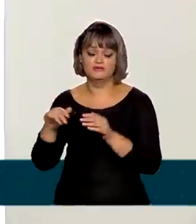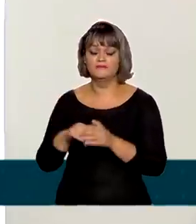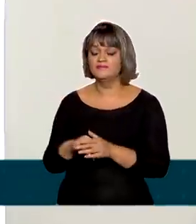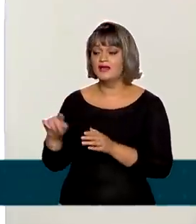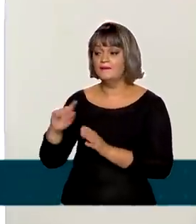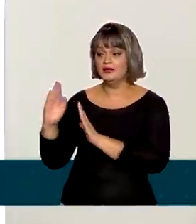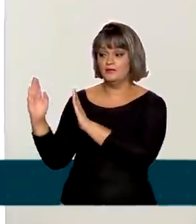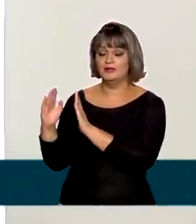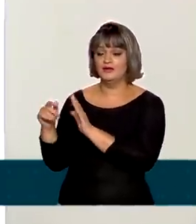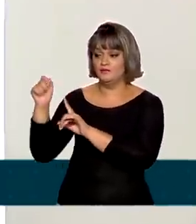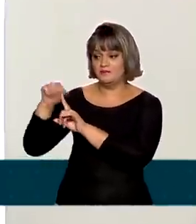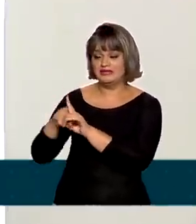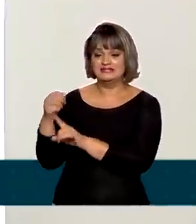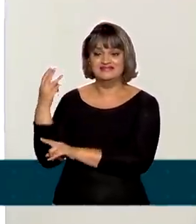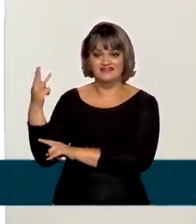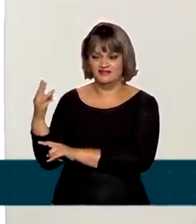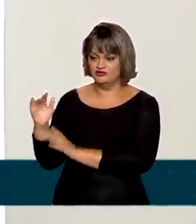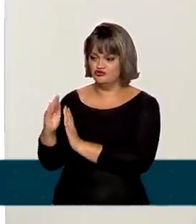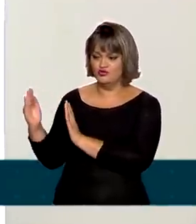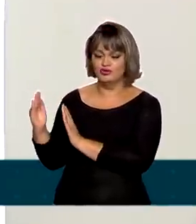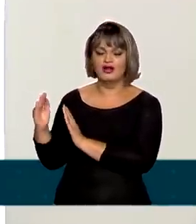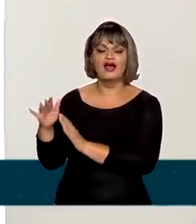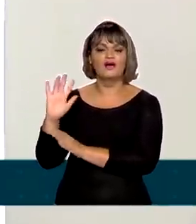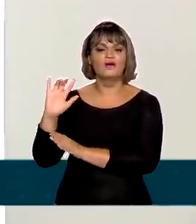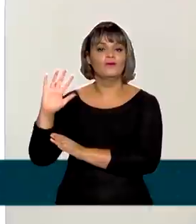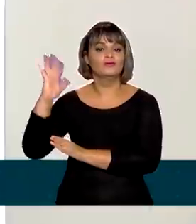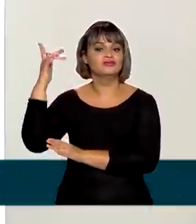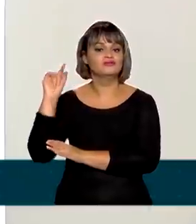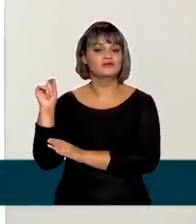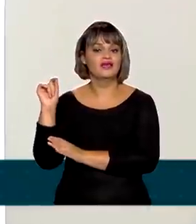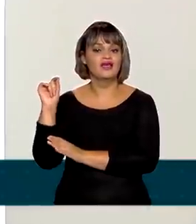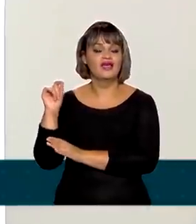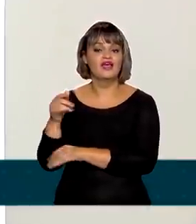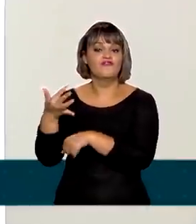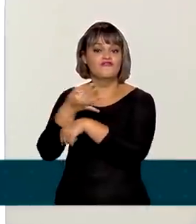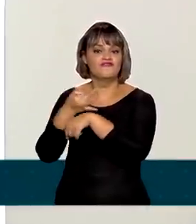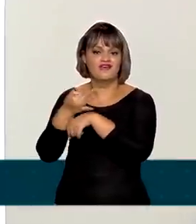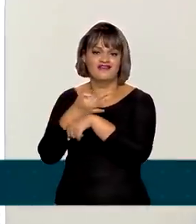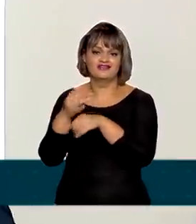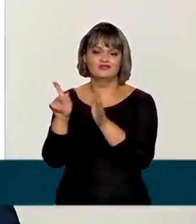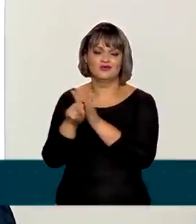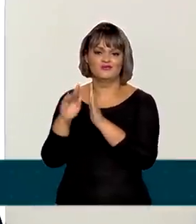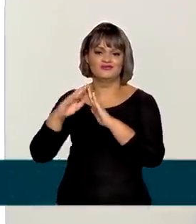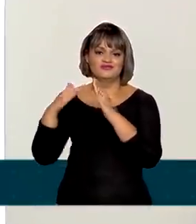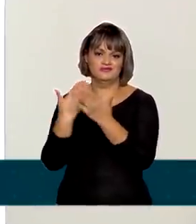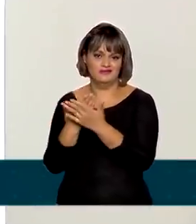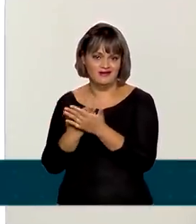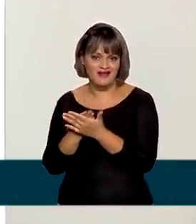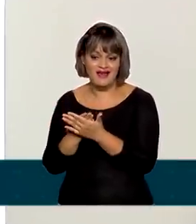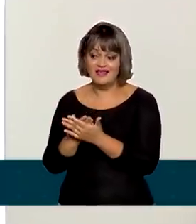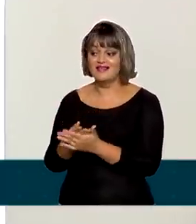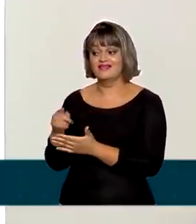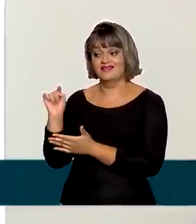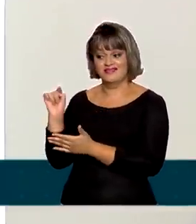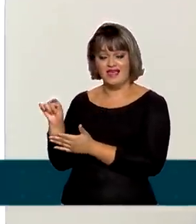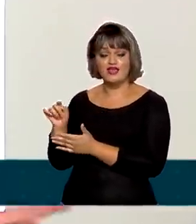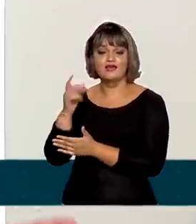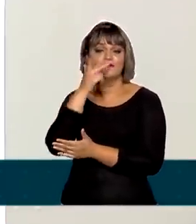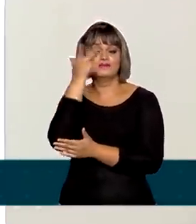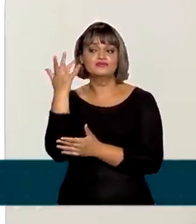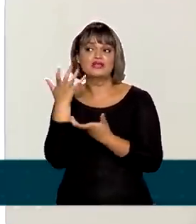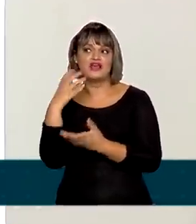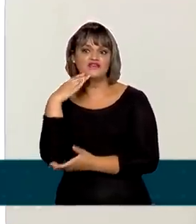no terceiro trimestre, nós temos um fenômeno muito interessante, que são as férias escolares. E aí, então, com isso, muitas pessoas que